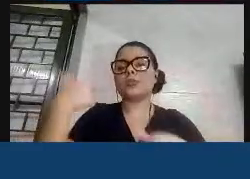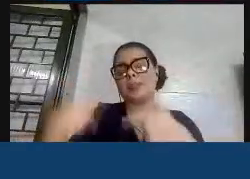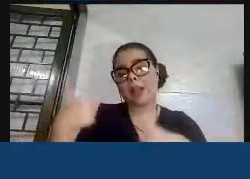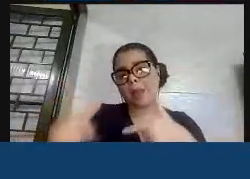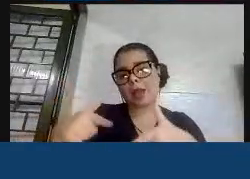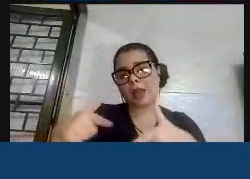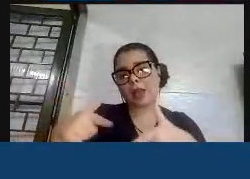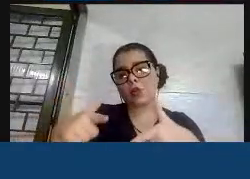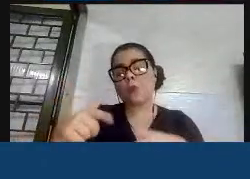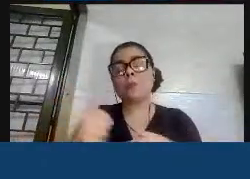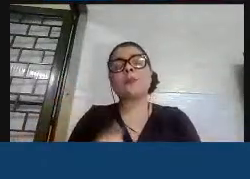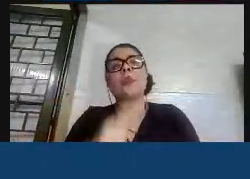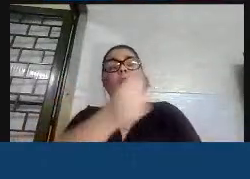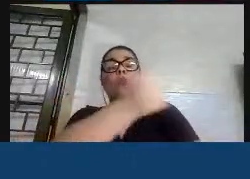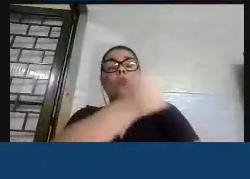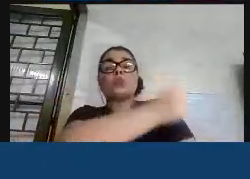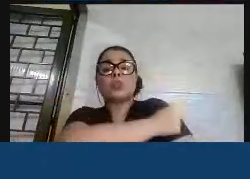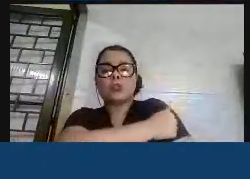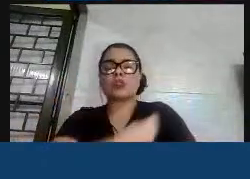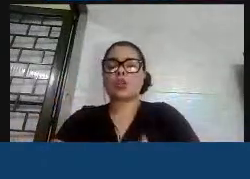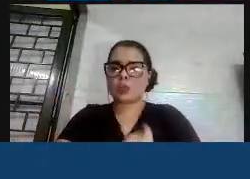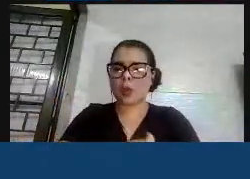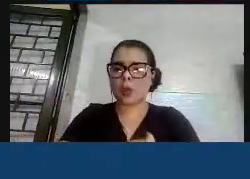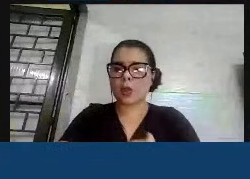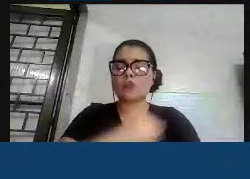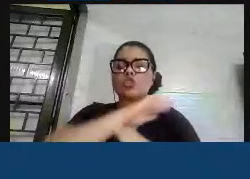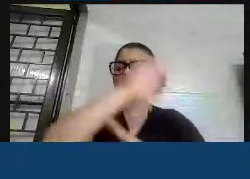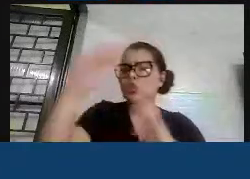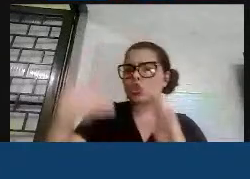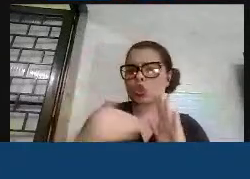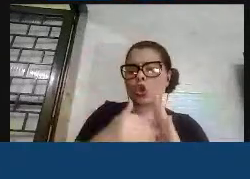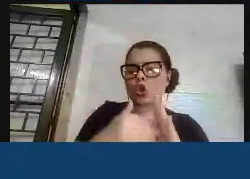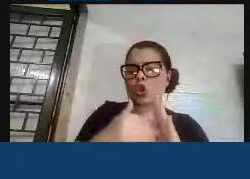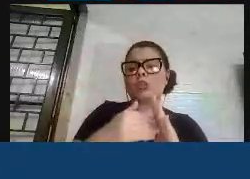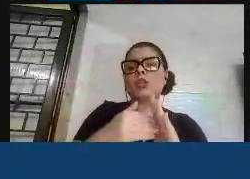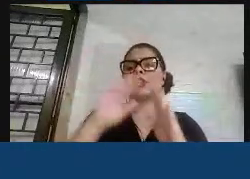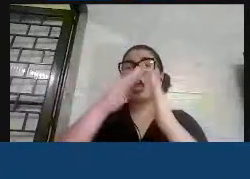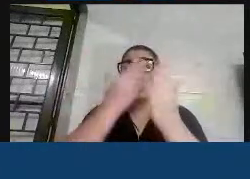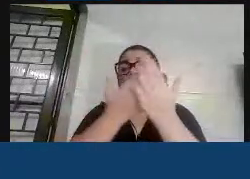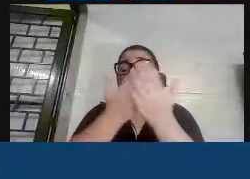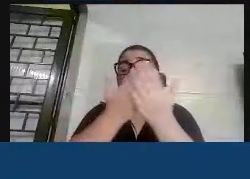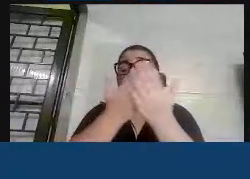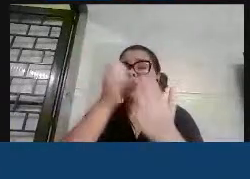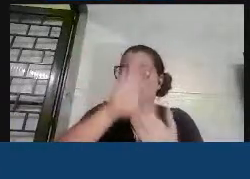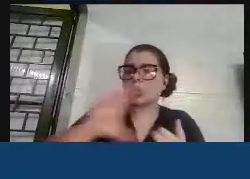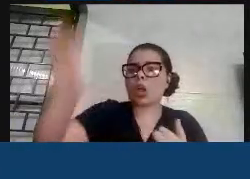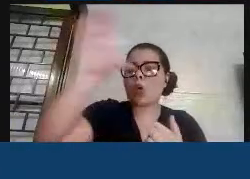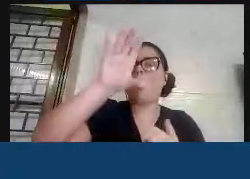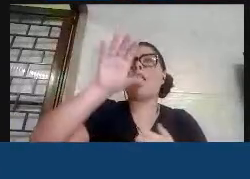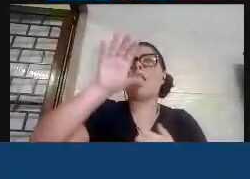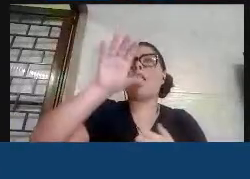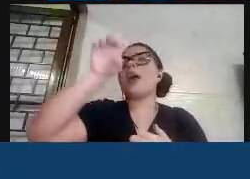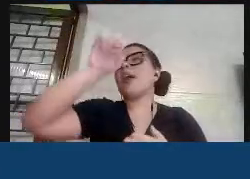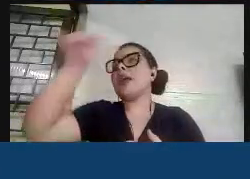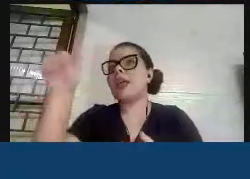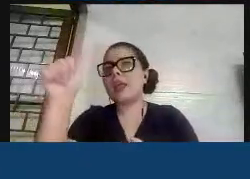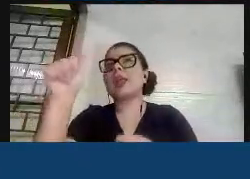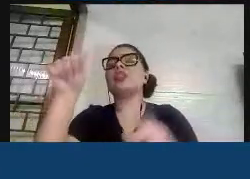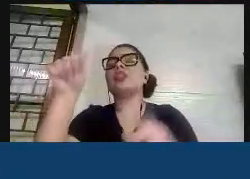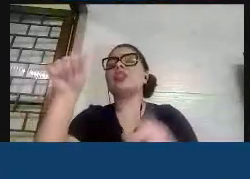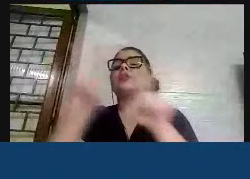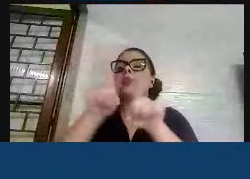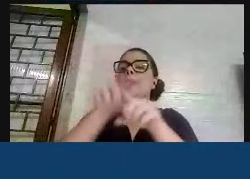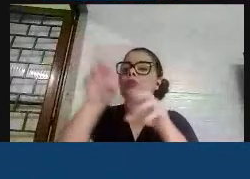faziam parte, que eram de todos os alunos de todas as escolas da rede, tanto do EJA quanto do ensino regular, todos